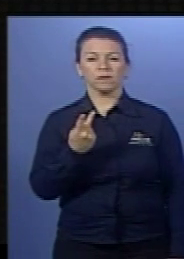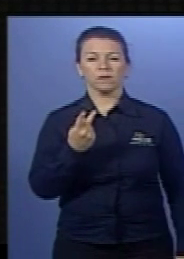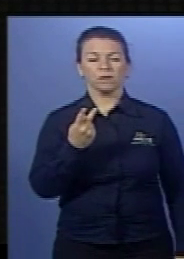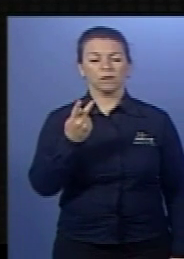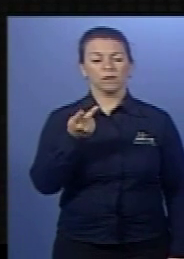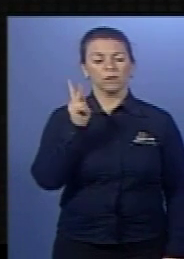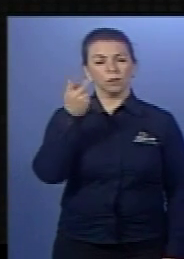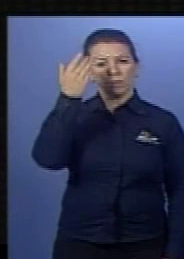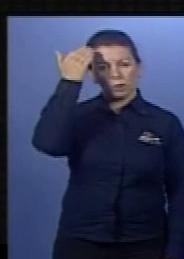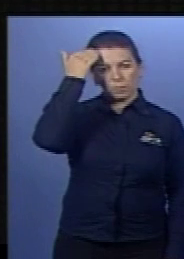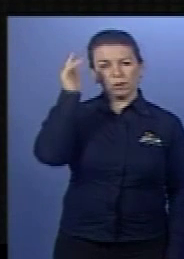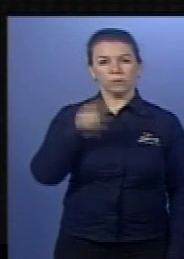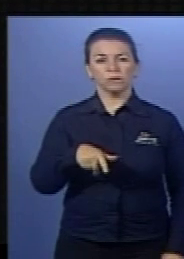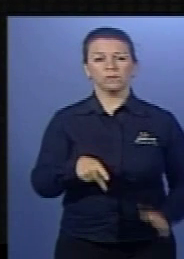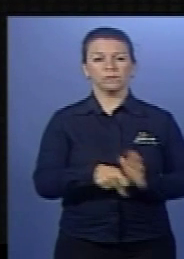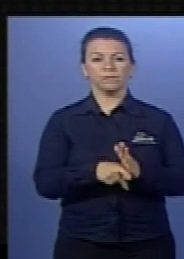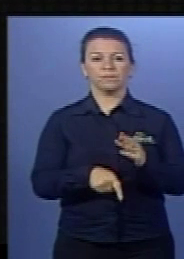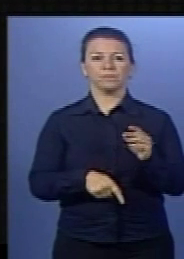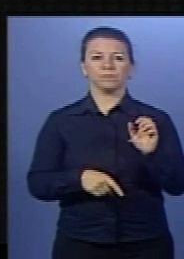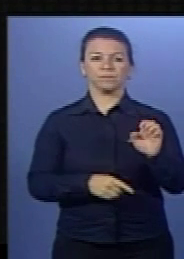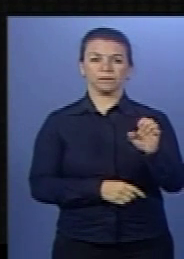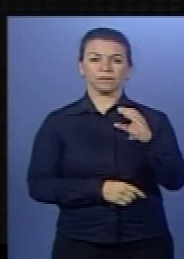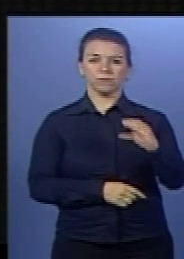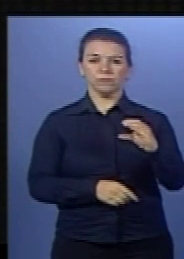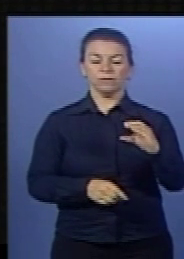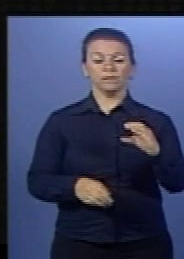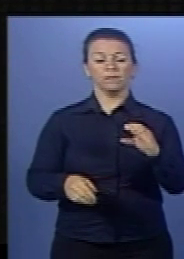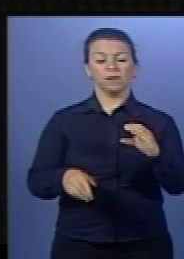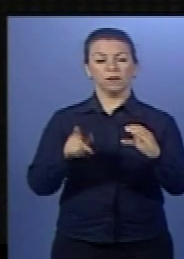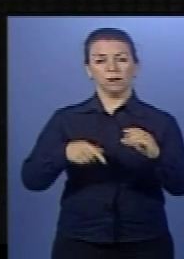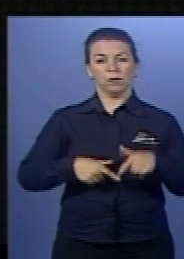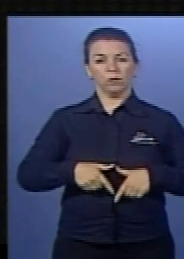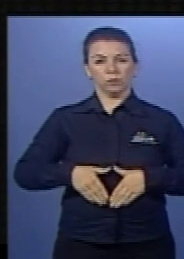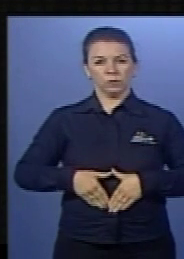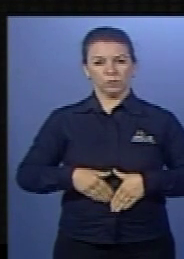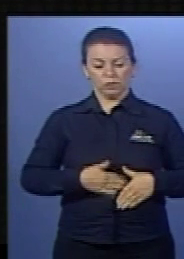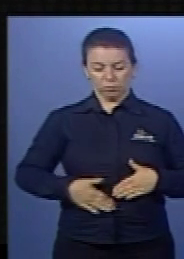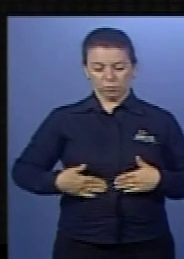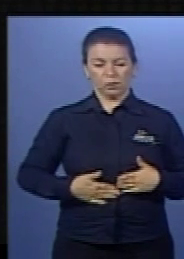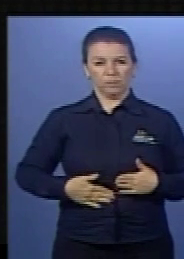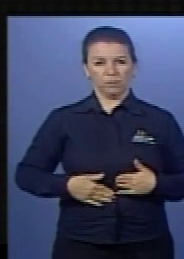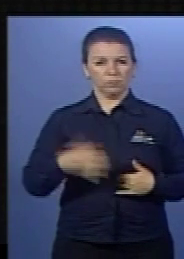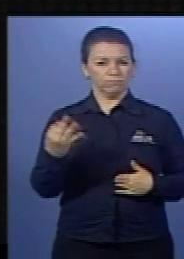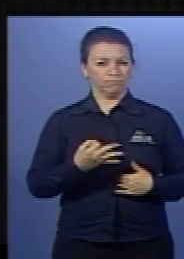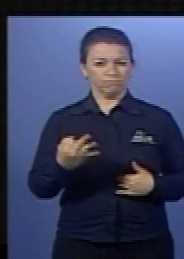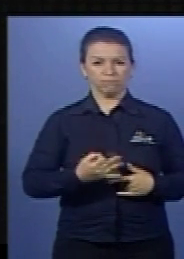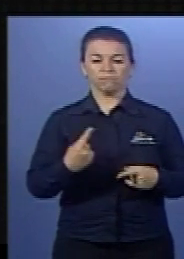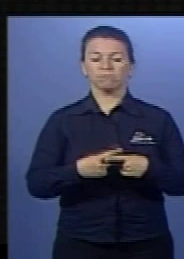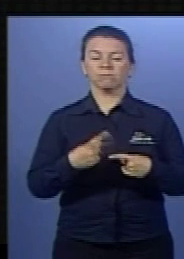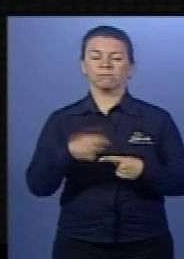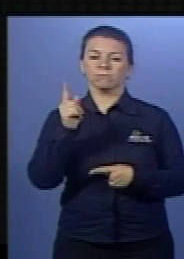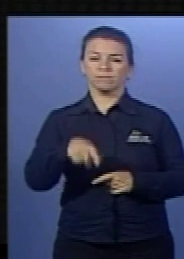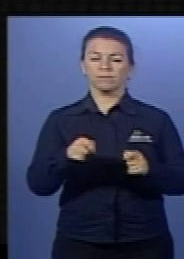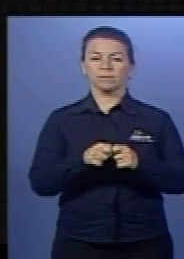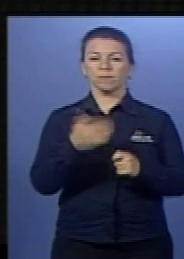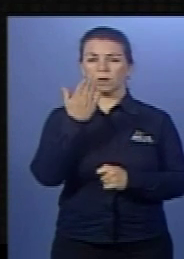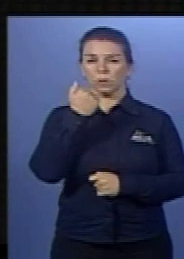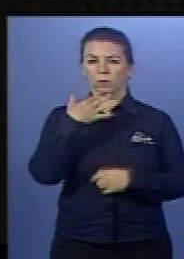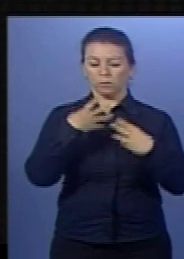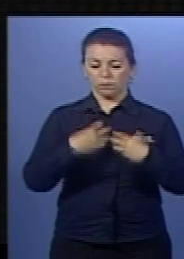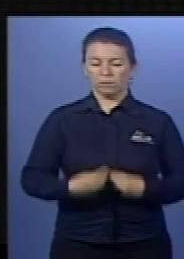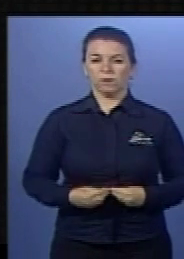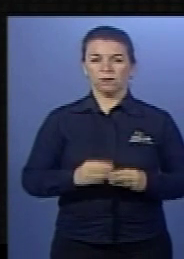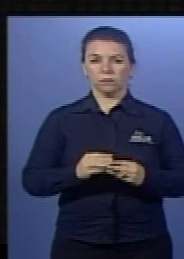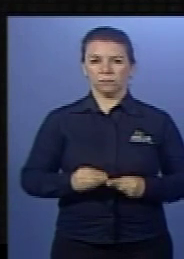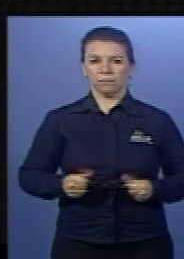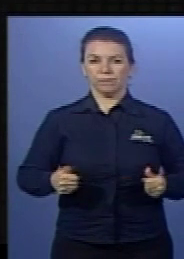insulina e o glucagon. Estômago. Correto. O estômago vai fazer a digestão de proteína e